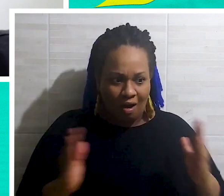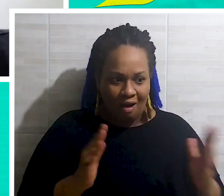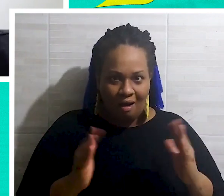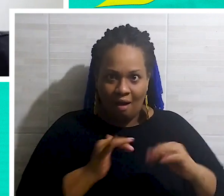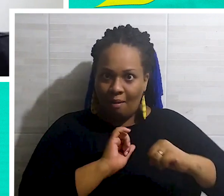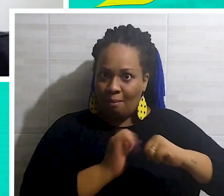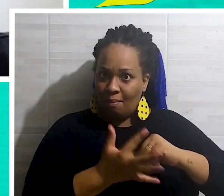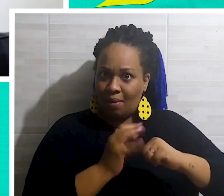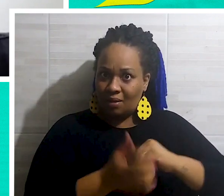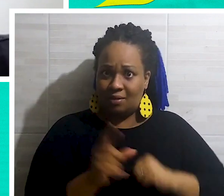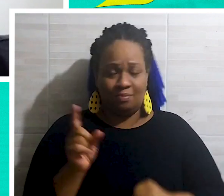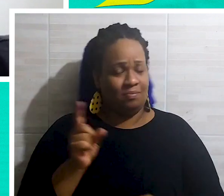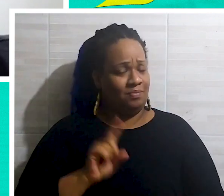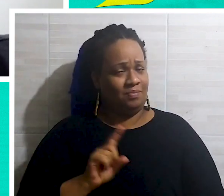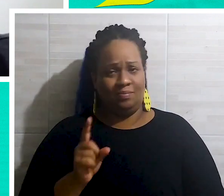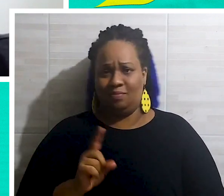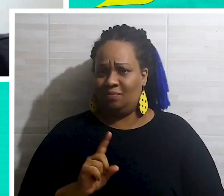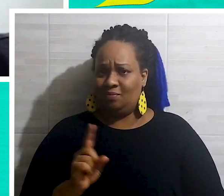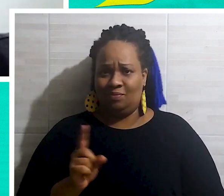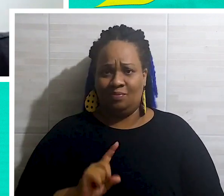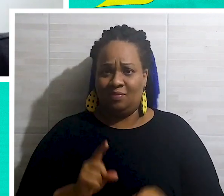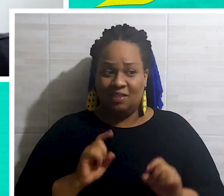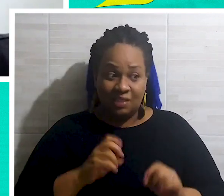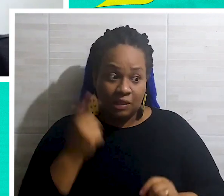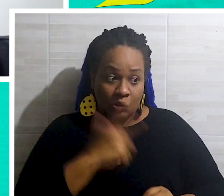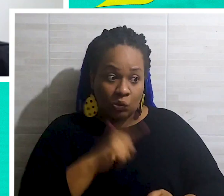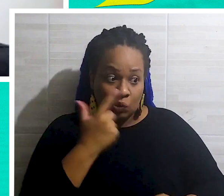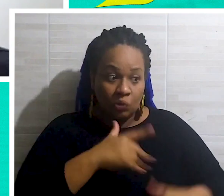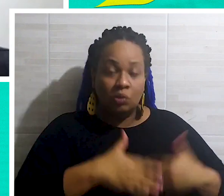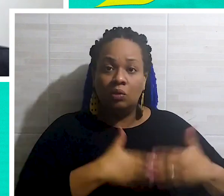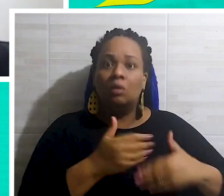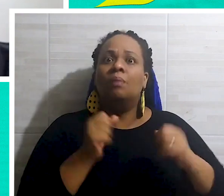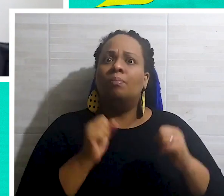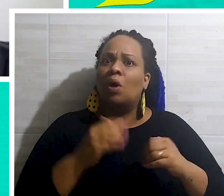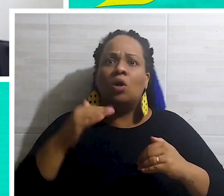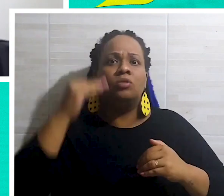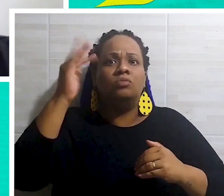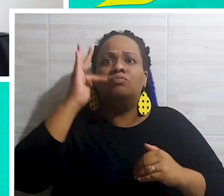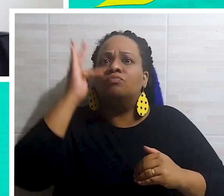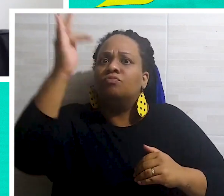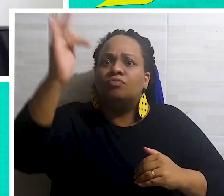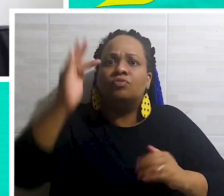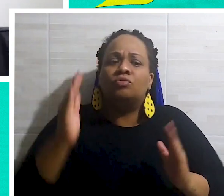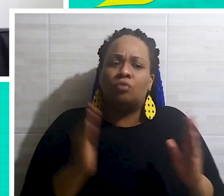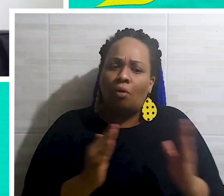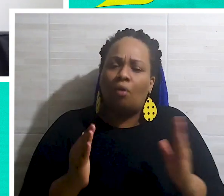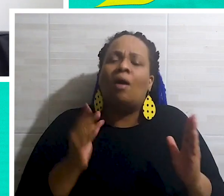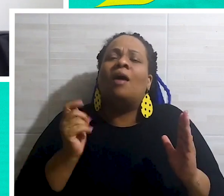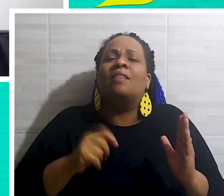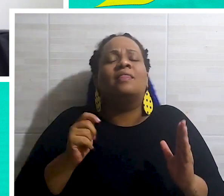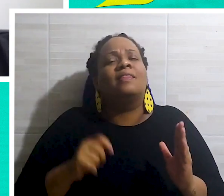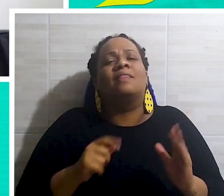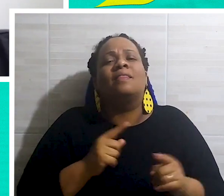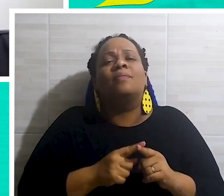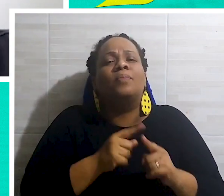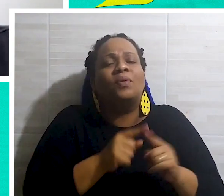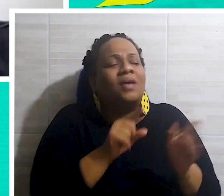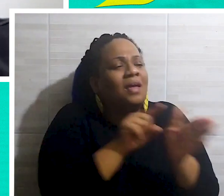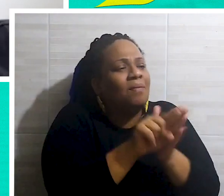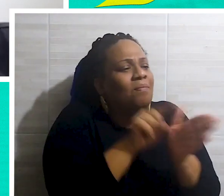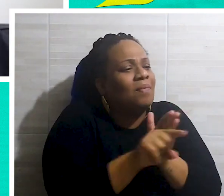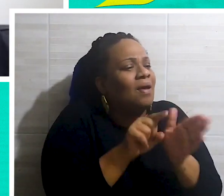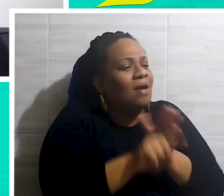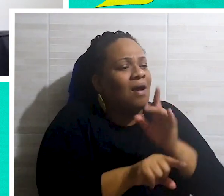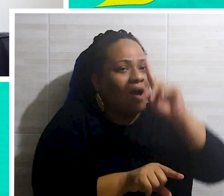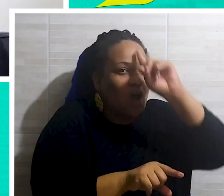no período do Covid, né? Porque uma vez que ele seja desenvolvido, a gente pode utilizar ele em outros períodos. Porque a questão de